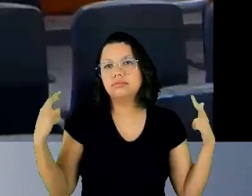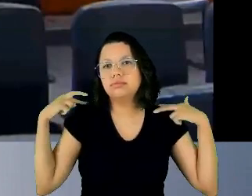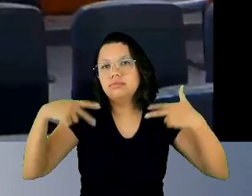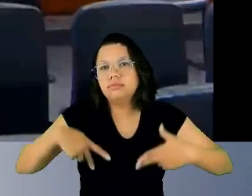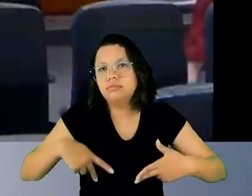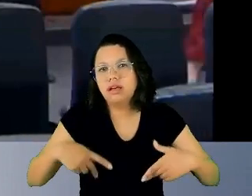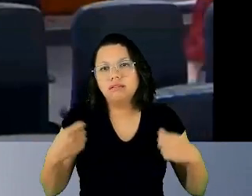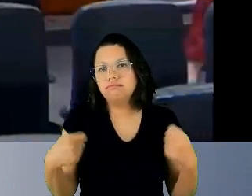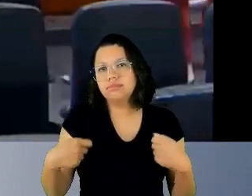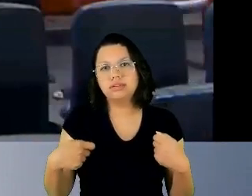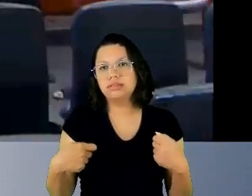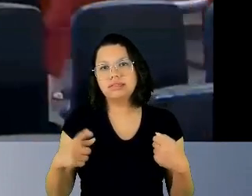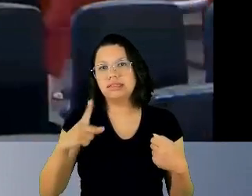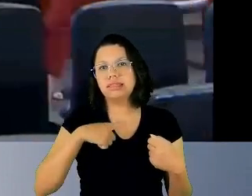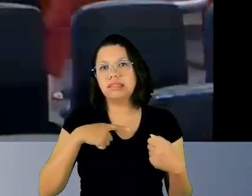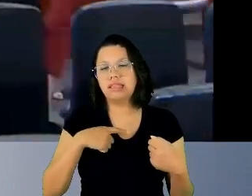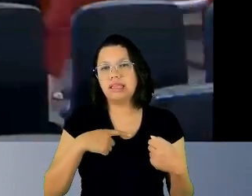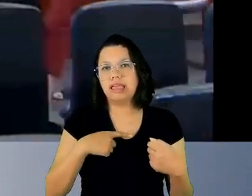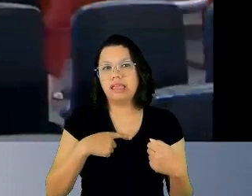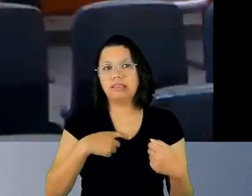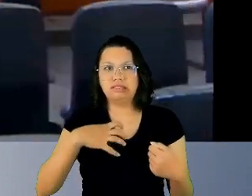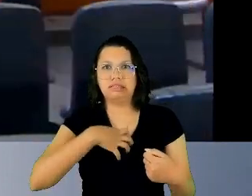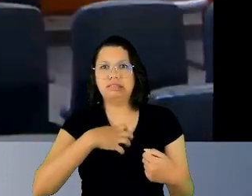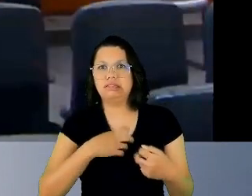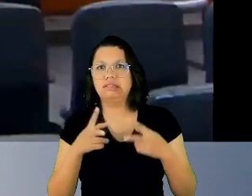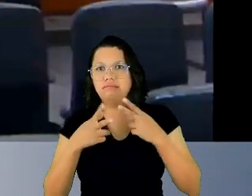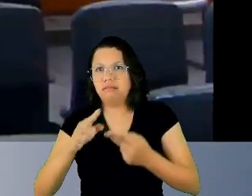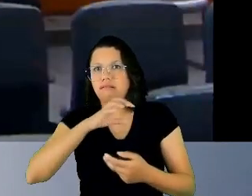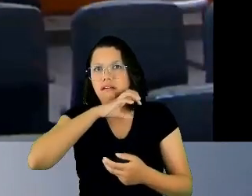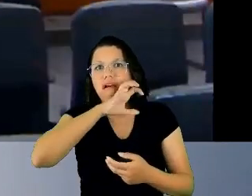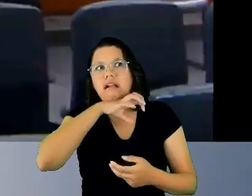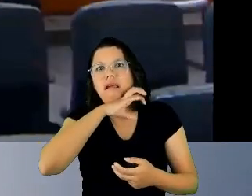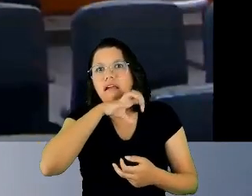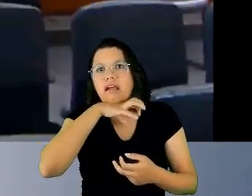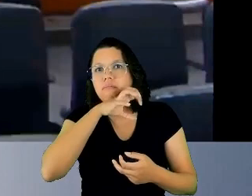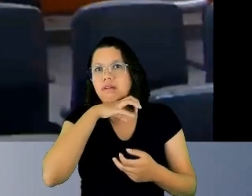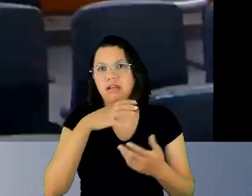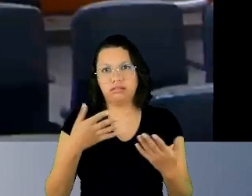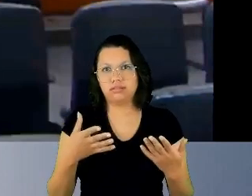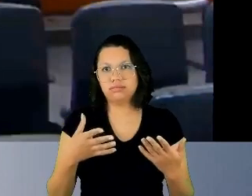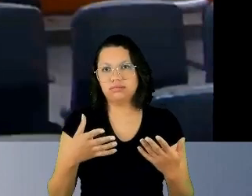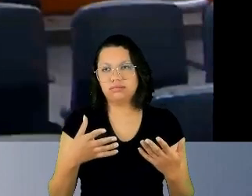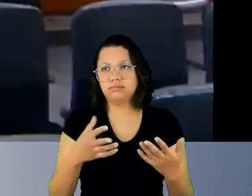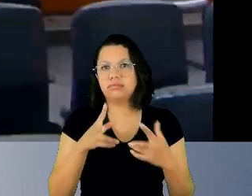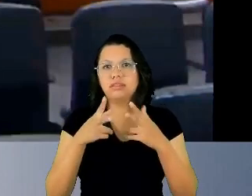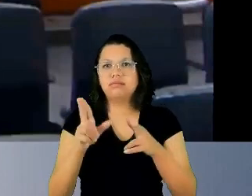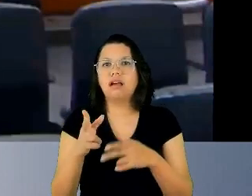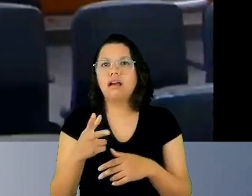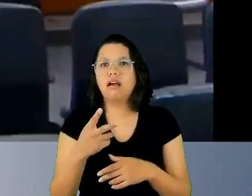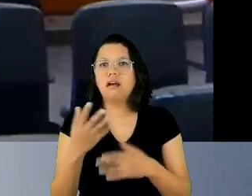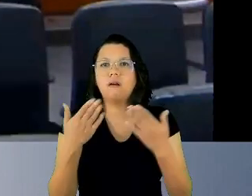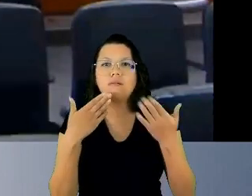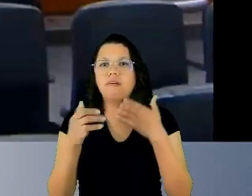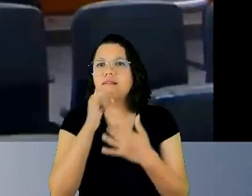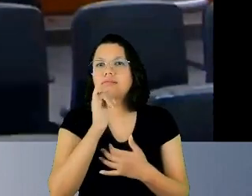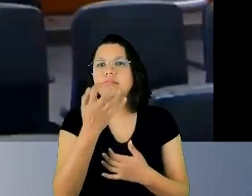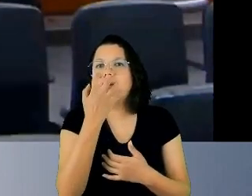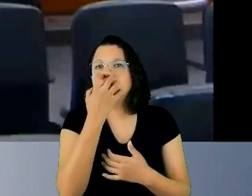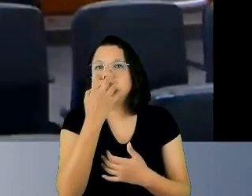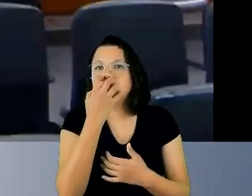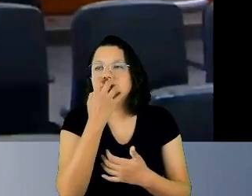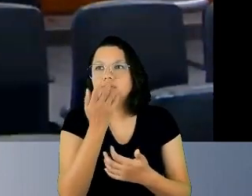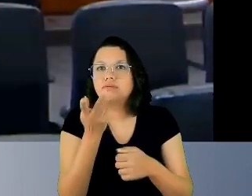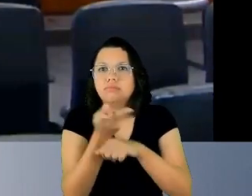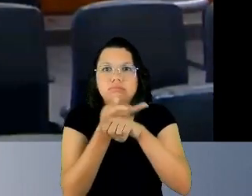precisa ter esse lado animal, assim, né? Porque fica explícito nisso. Tipo, o cachorro quer correr atrás da